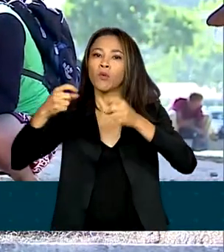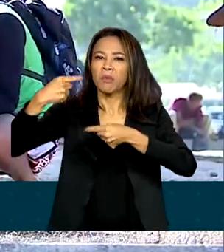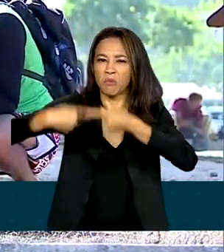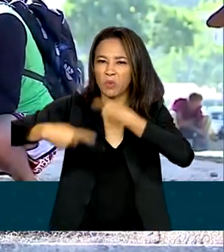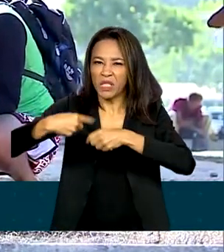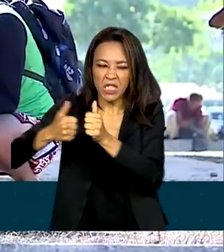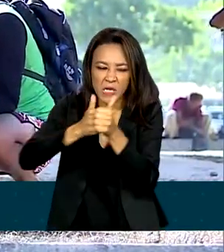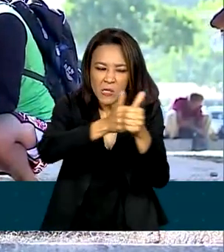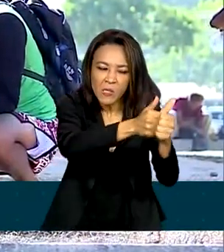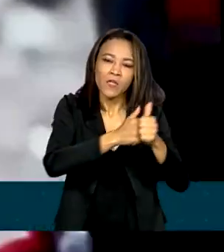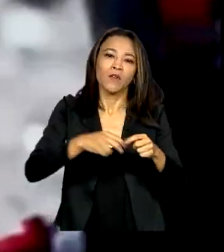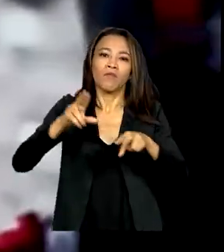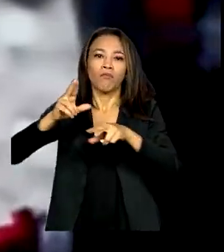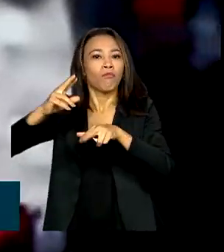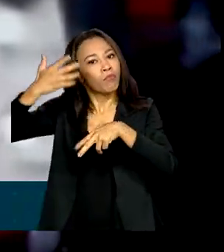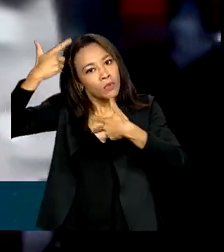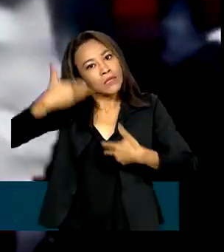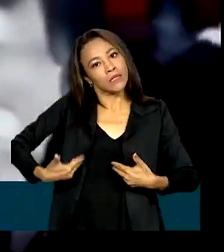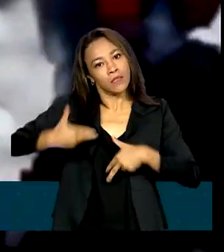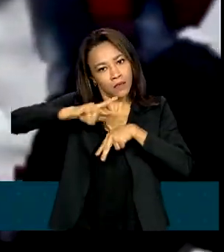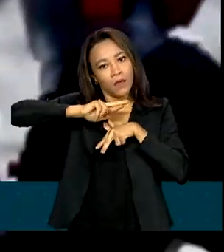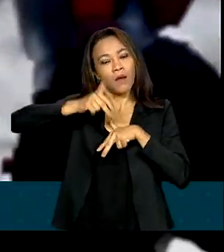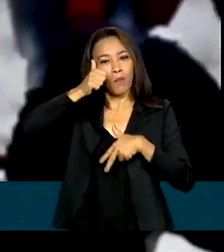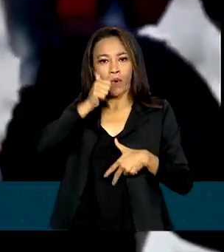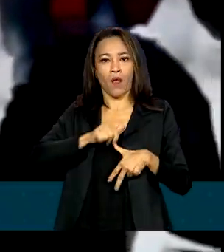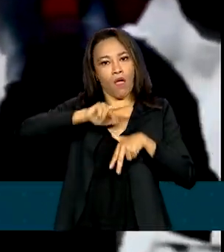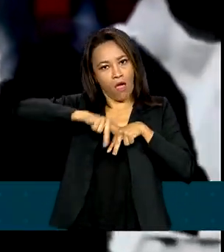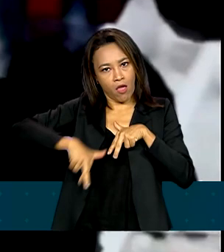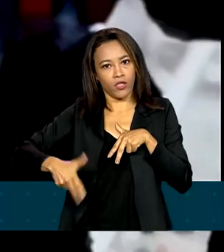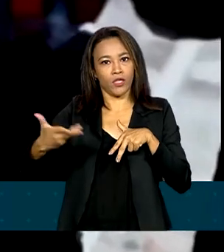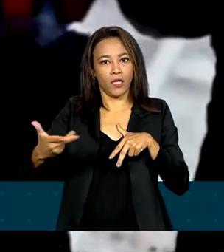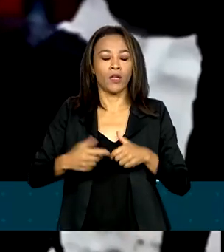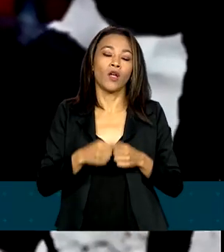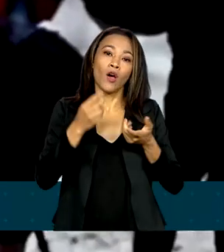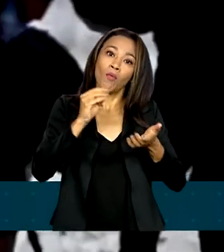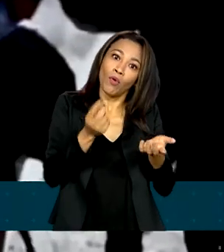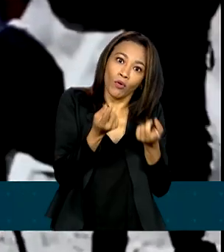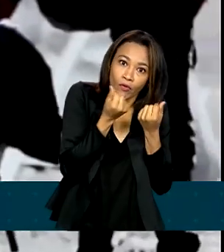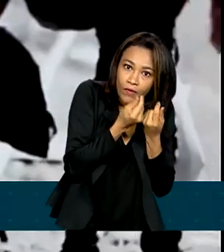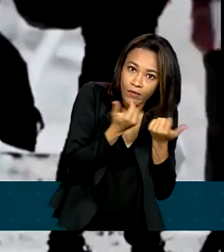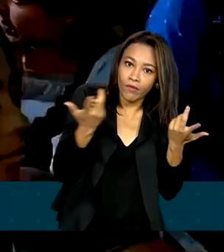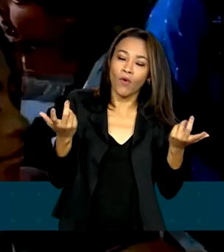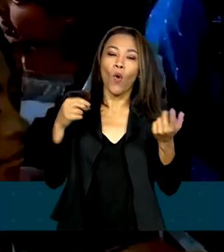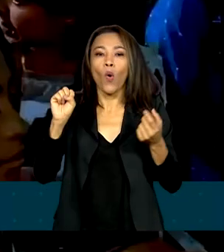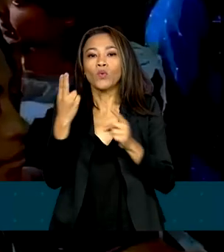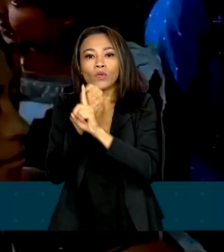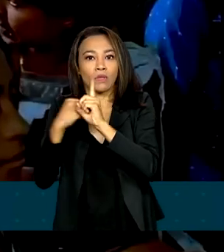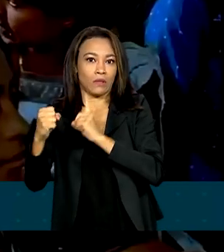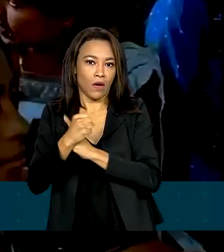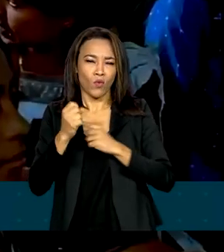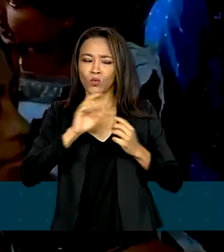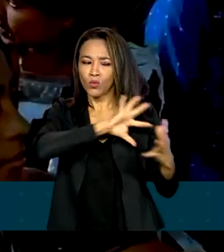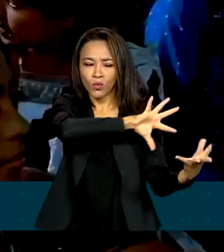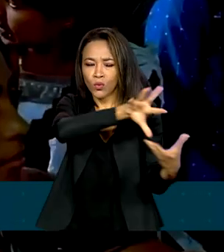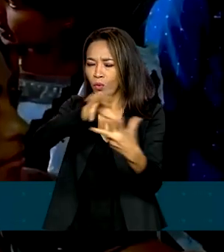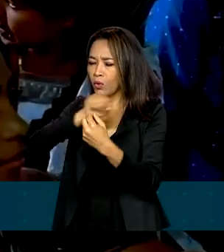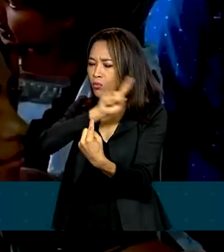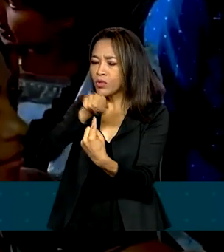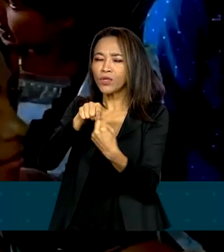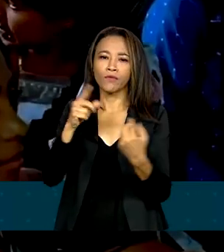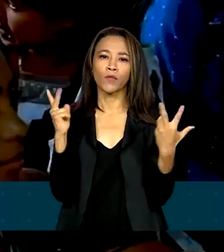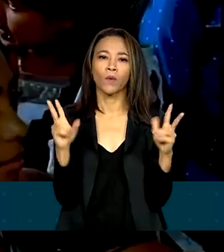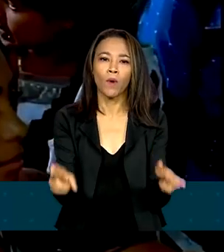desrespeito ao seu gênero ou por motivação econômica e social. Todas têm um objetivo em comum,